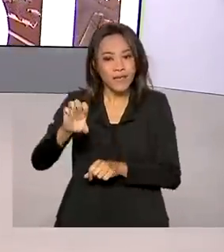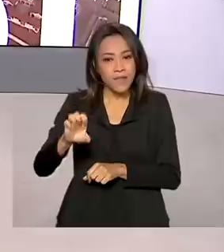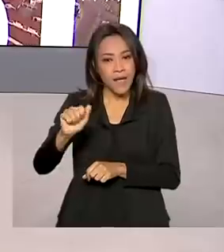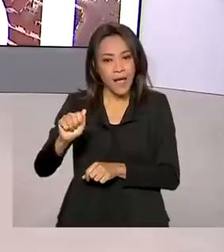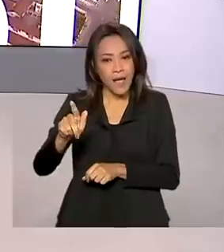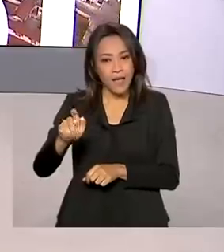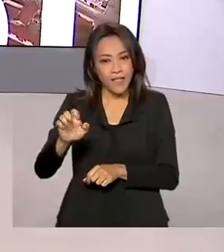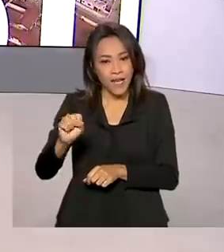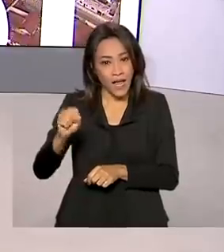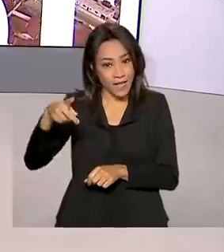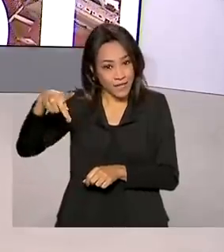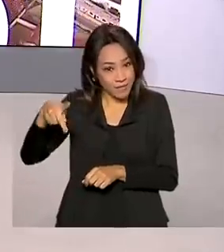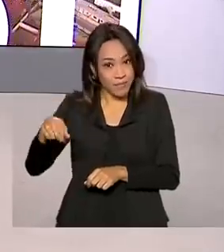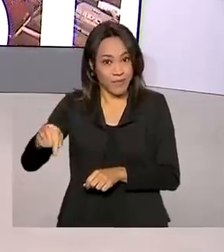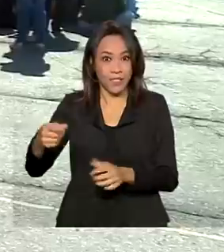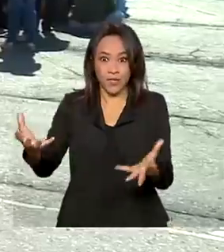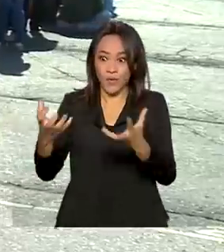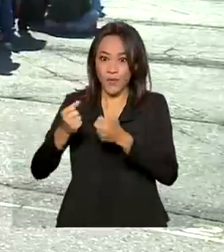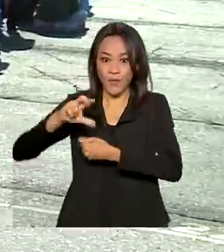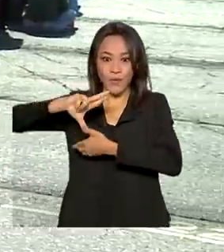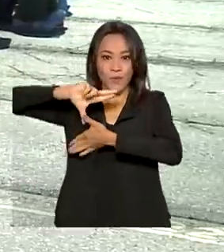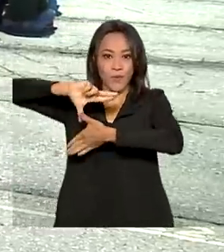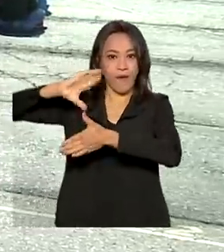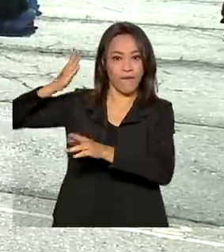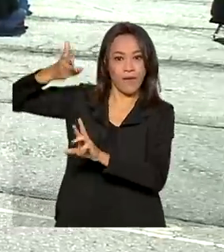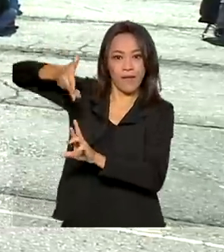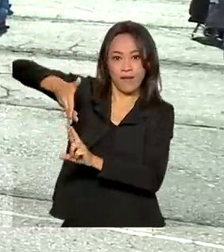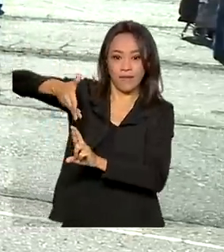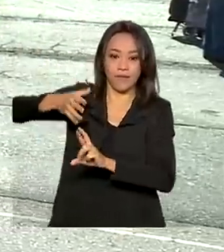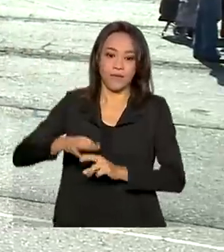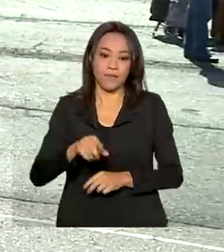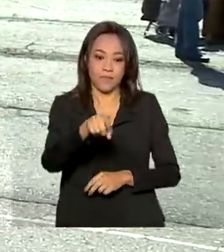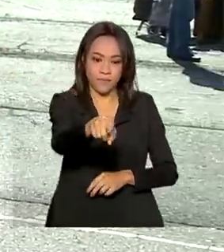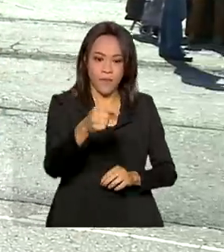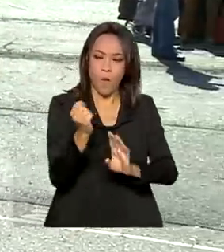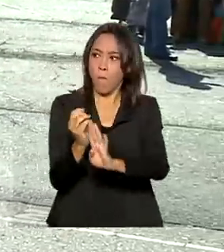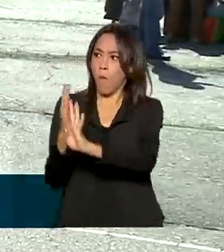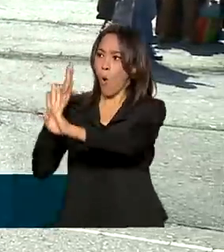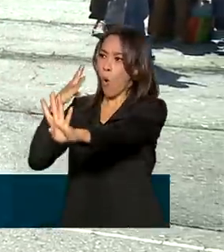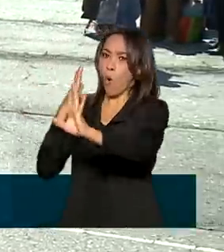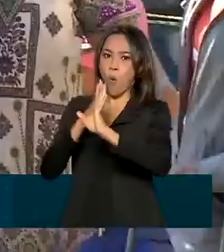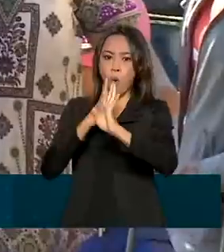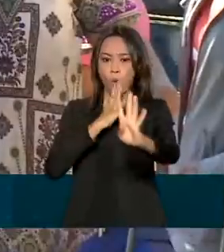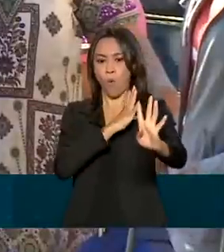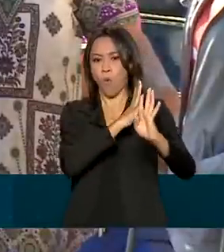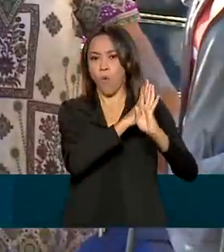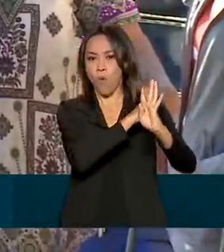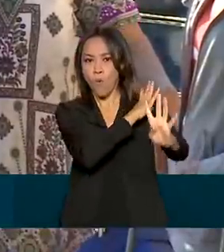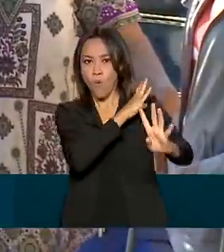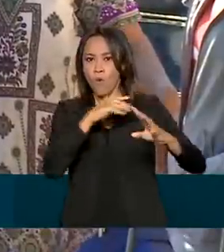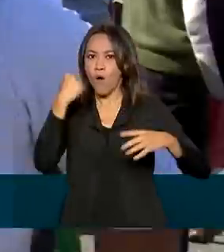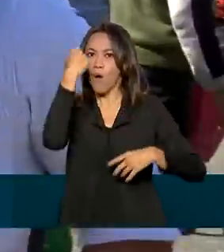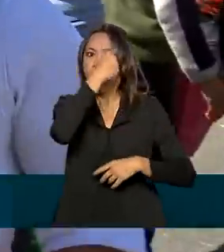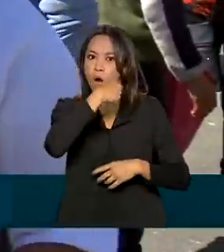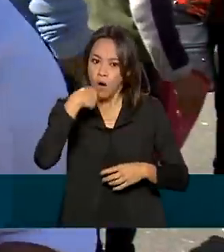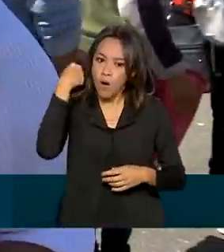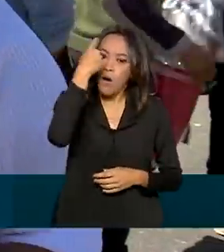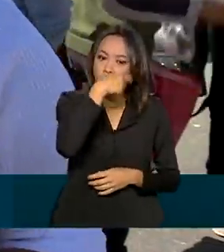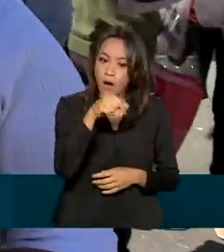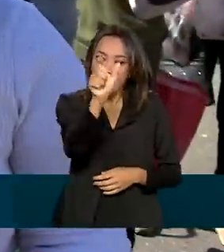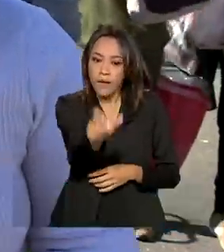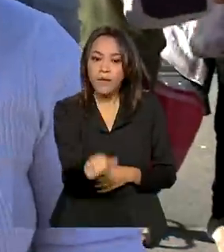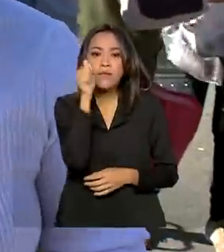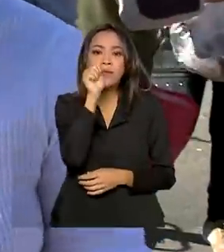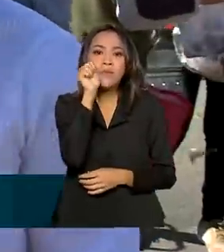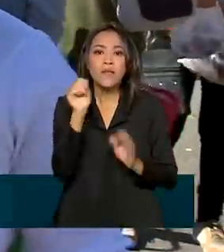de alimentos da América Latina. A longa fila junto da entrada da CEA GESP durou várias horas. A Adriana